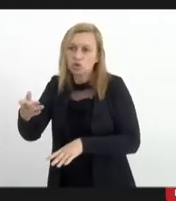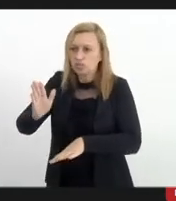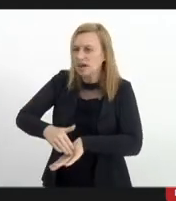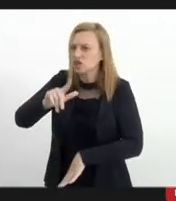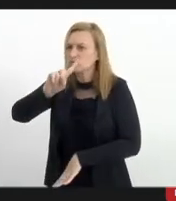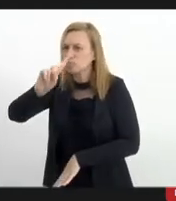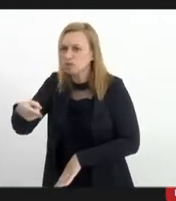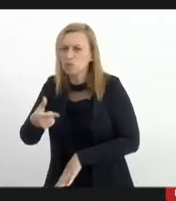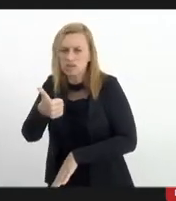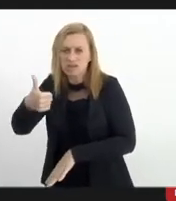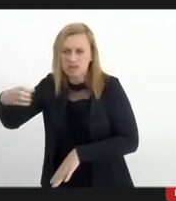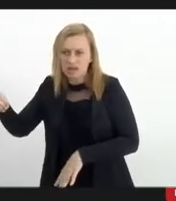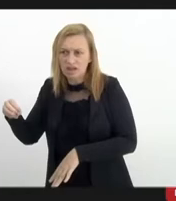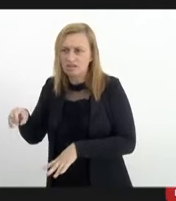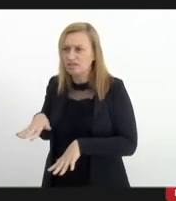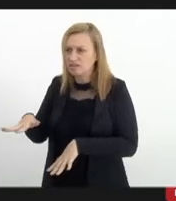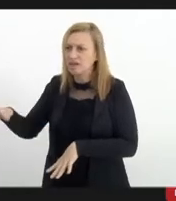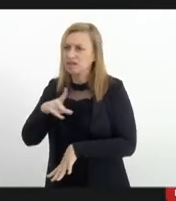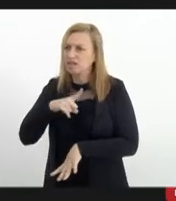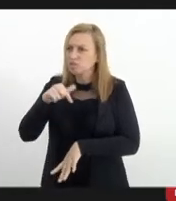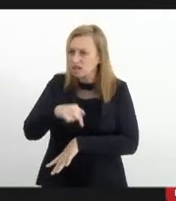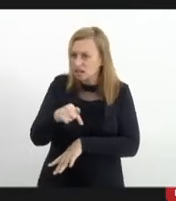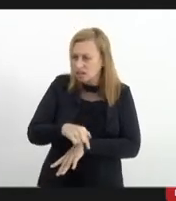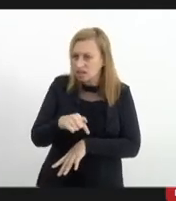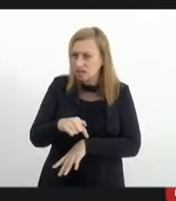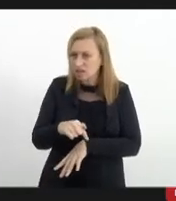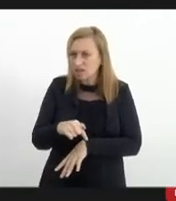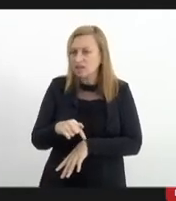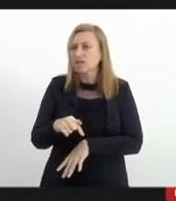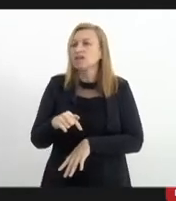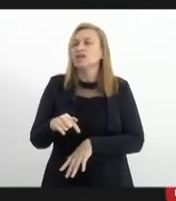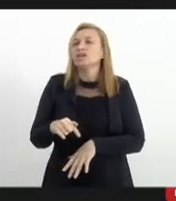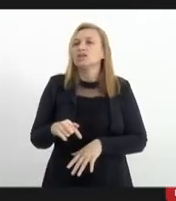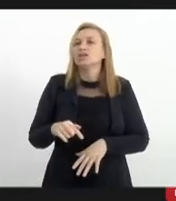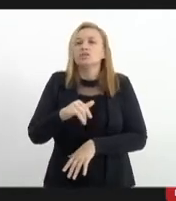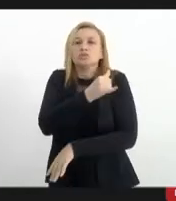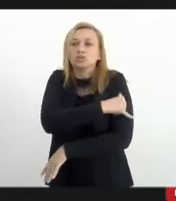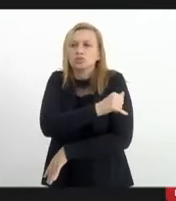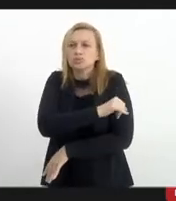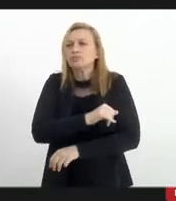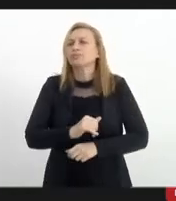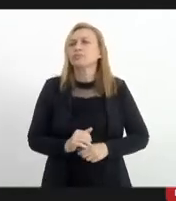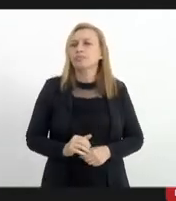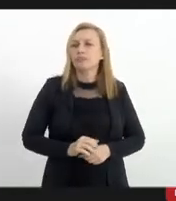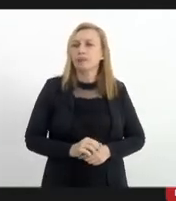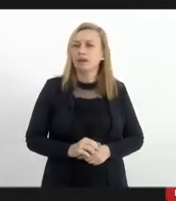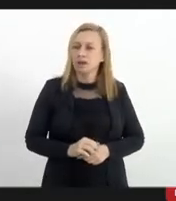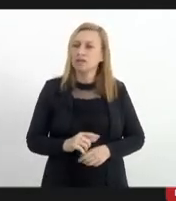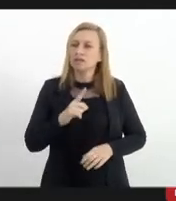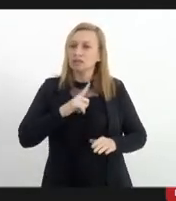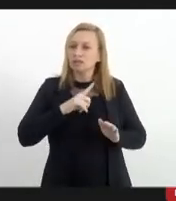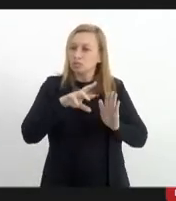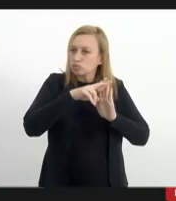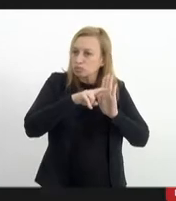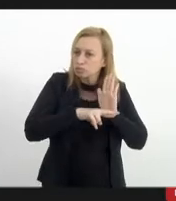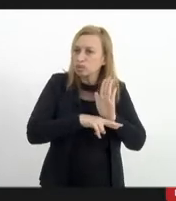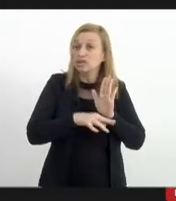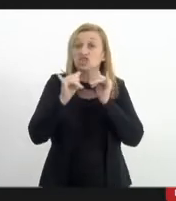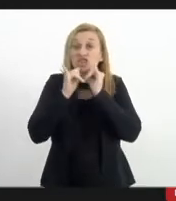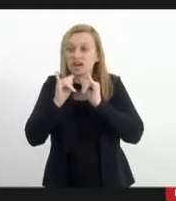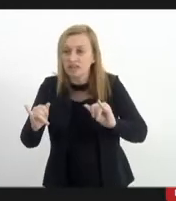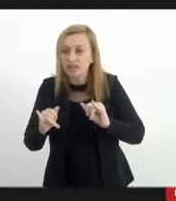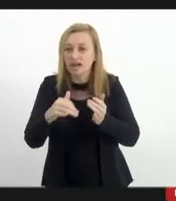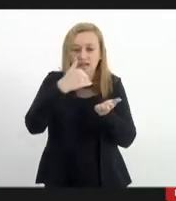comunidades que a gente tem aqui na região metropolitana do Rio de Janeiro. A gente tem um protocolo de avisar